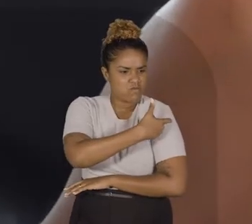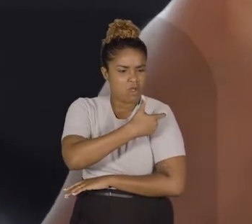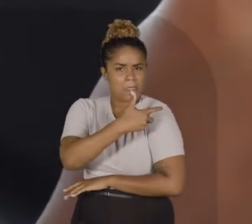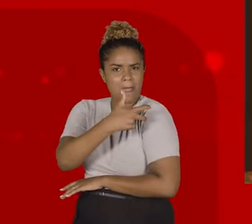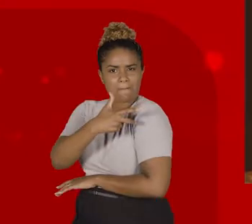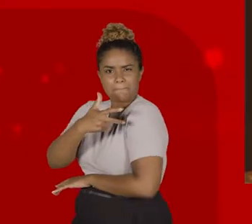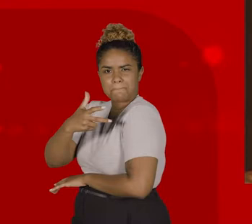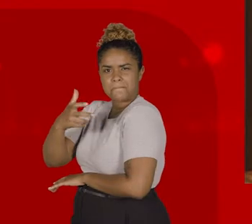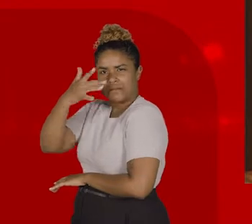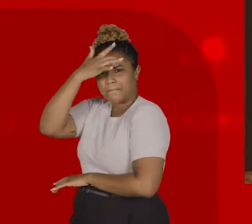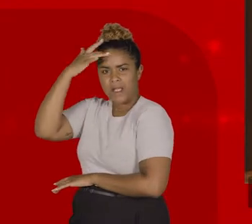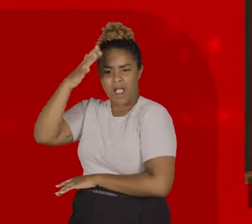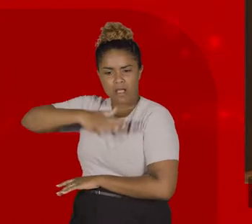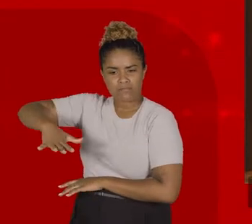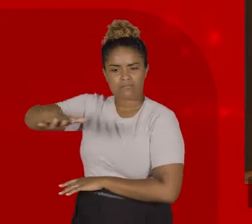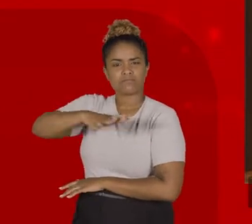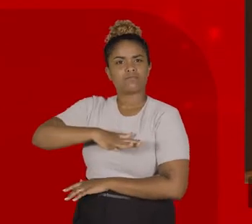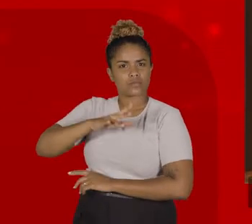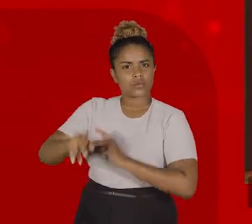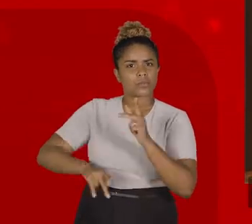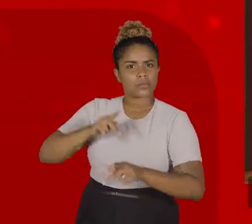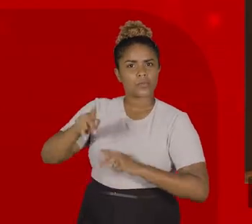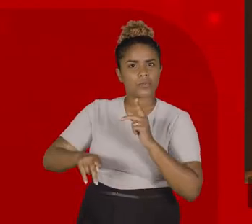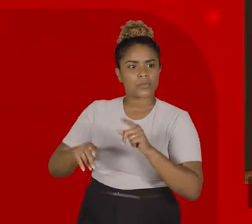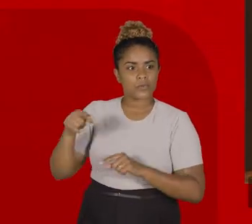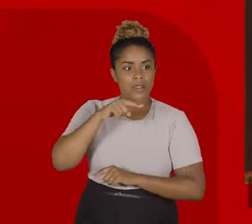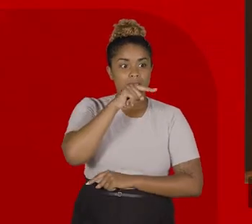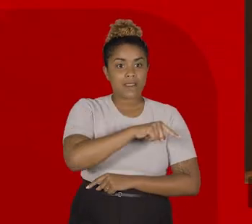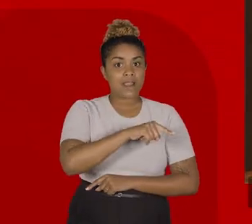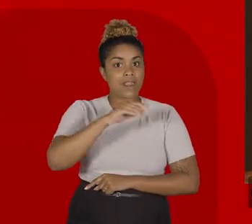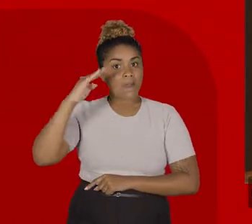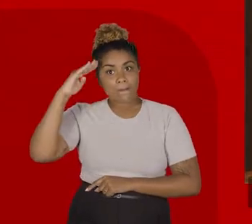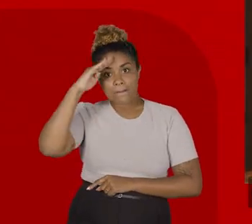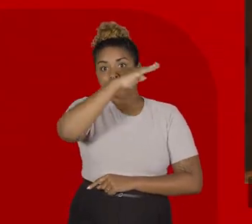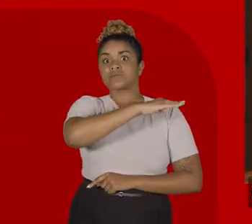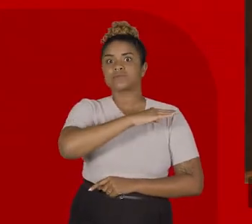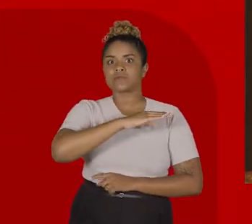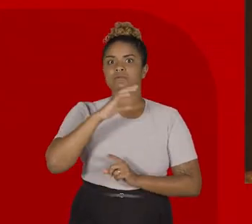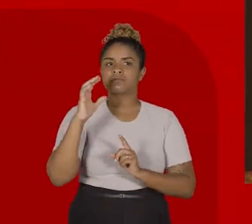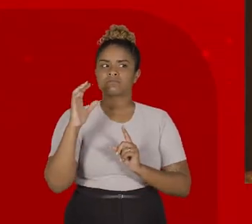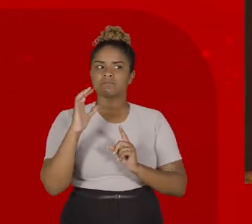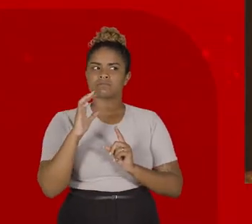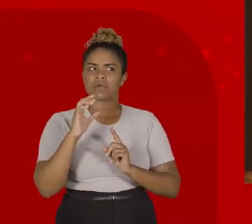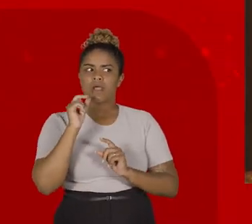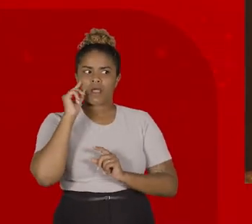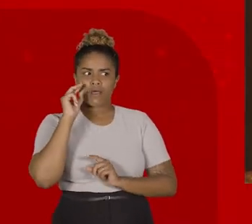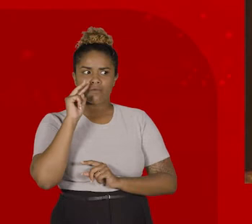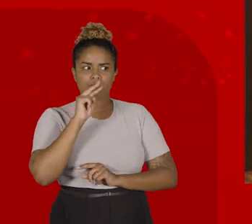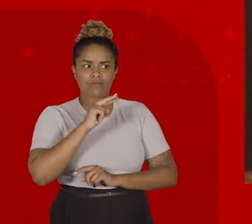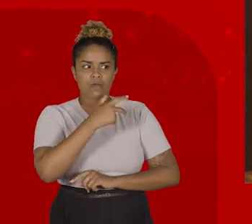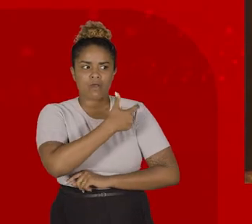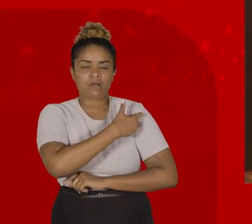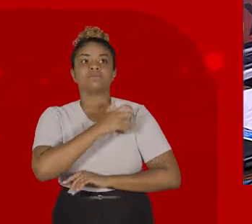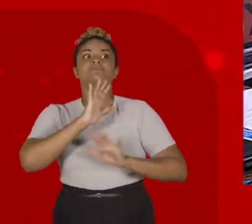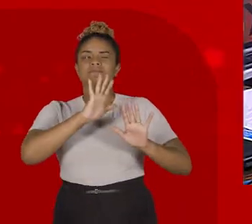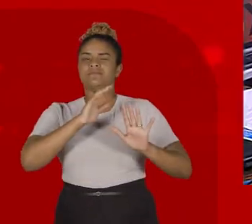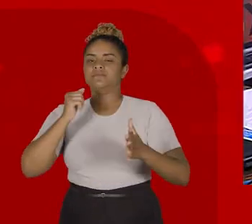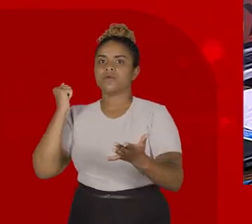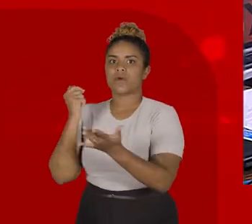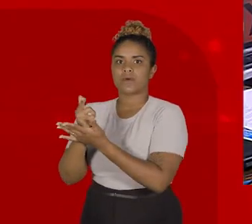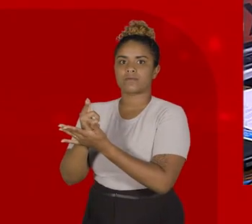sergipanos. E foi esta CPI quem obrigou o Bolsonaro a tomar iniciativas efetivas na compra de vacinas.